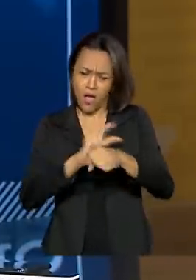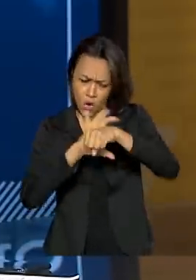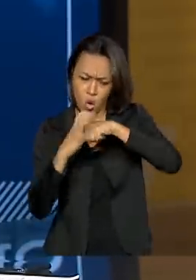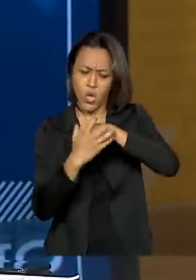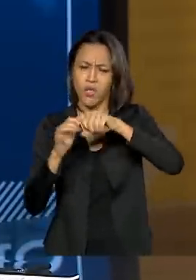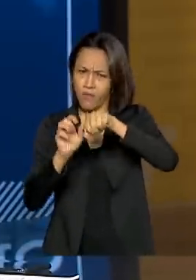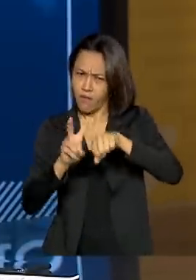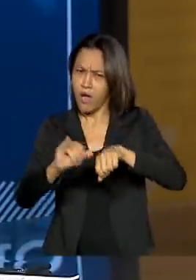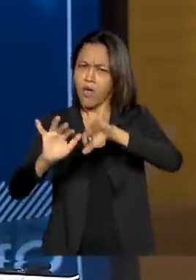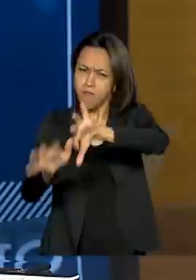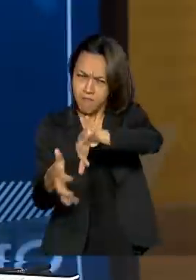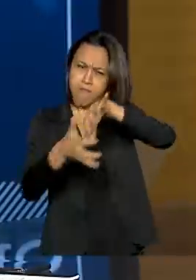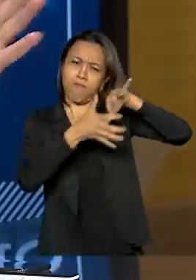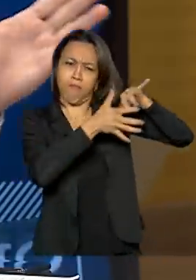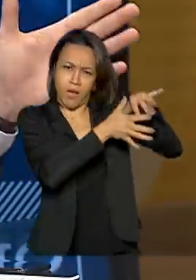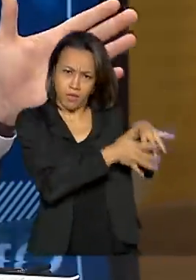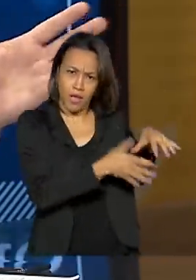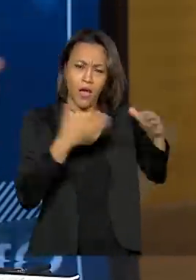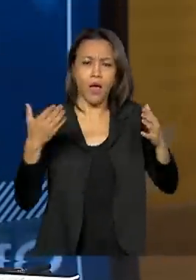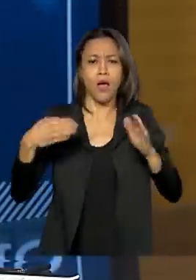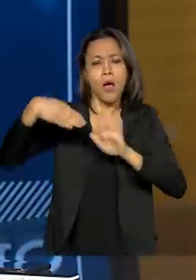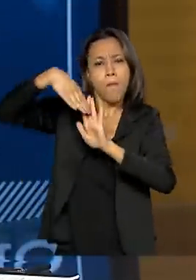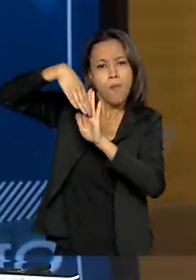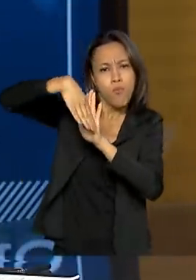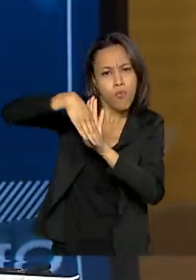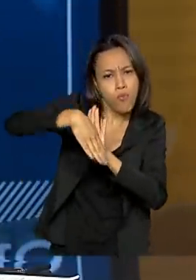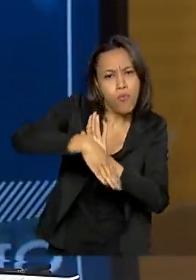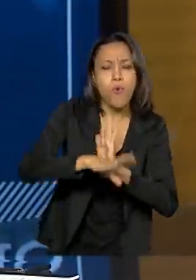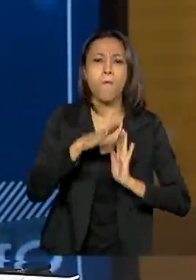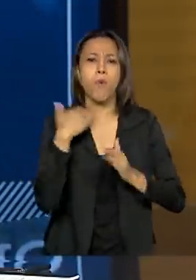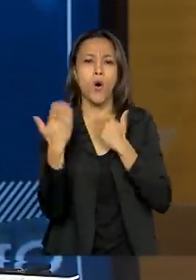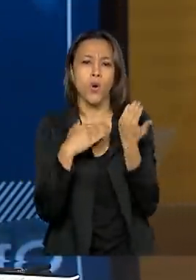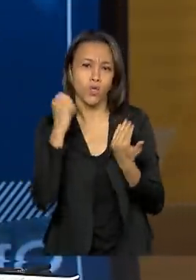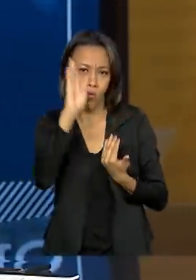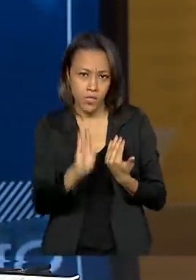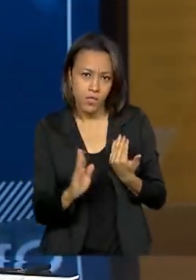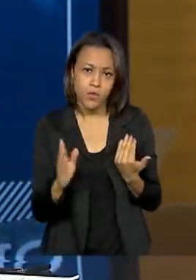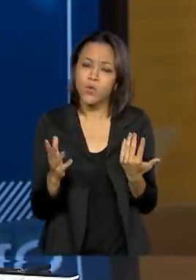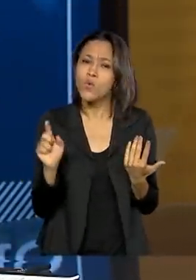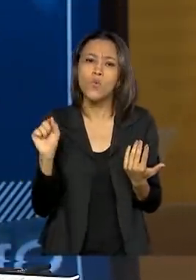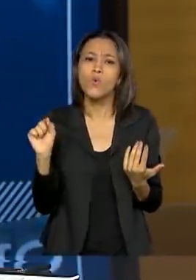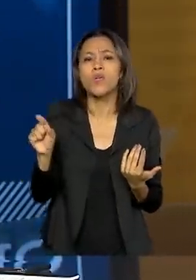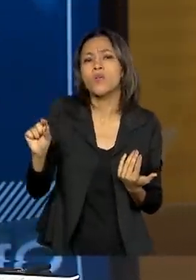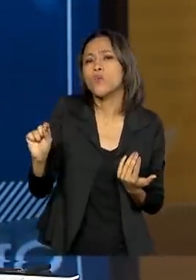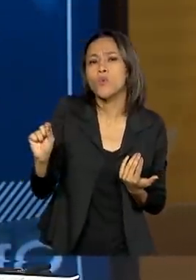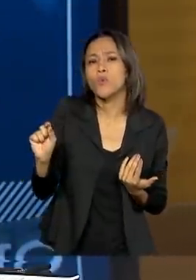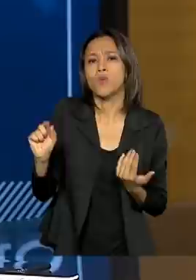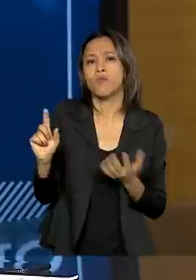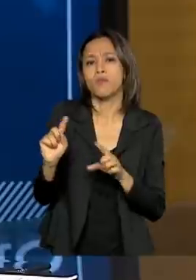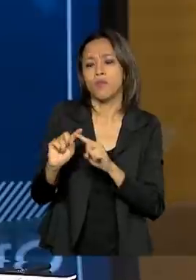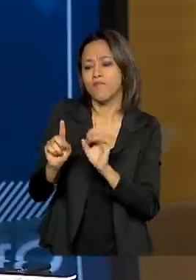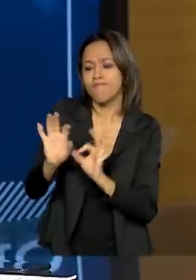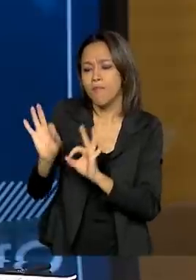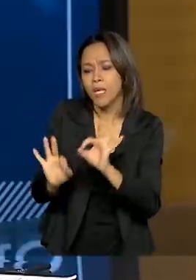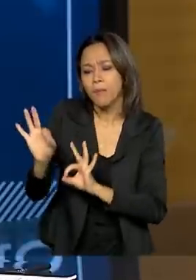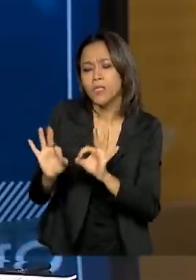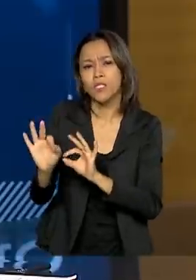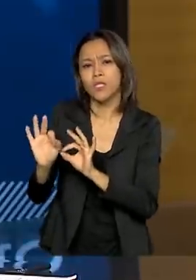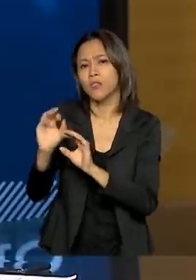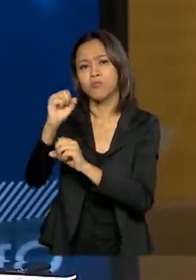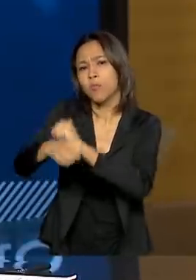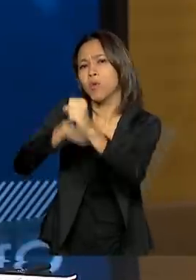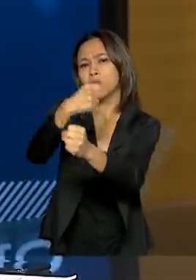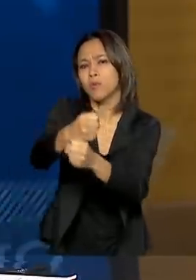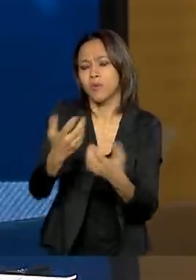média móvel de mortes no país menor do que esteve em outros momentos. O o senhor está planejando ali para o ano que vem,